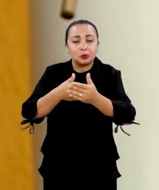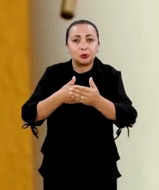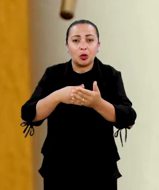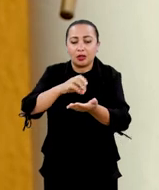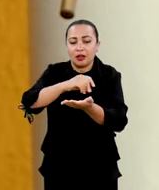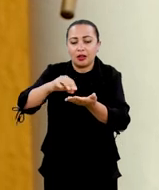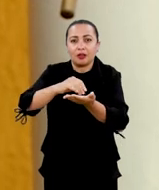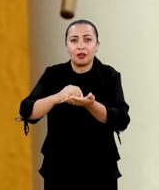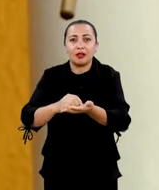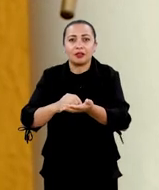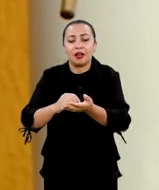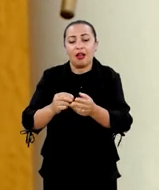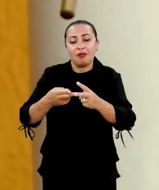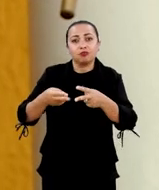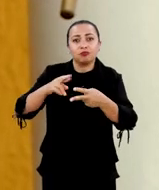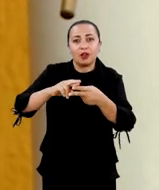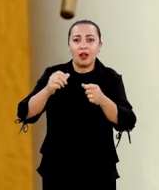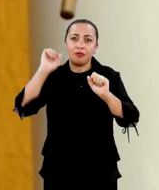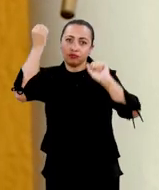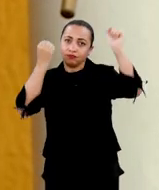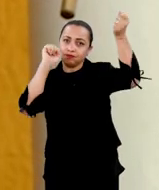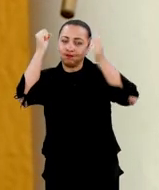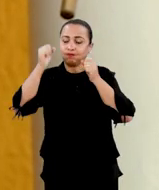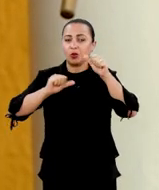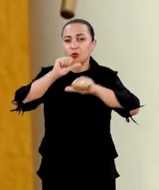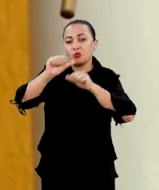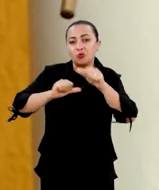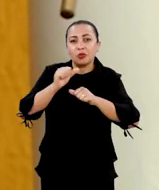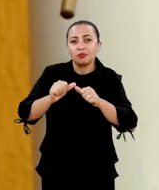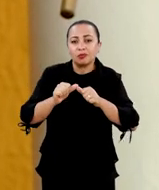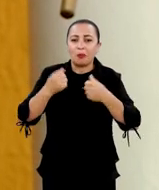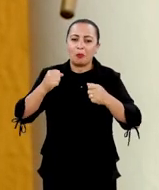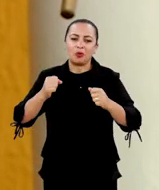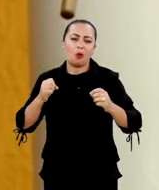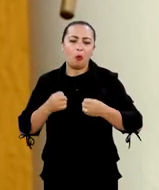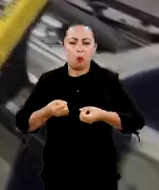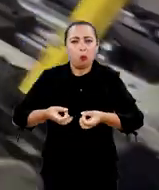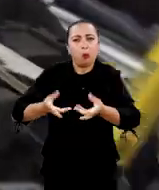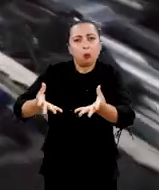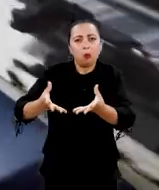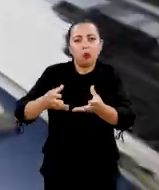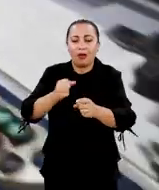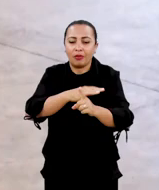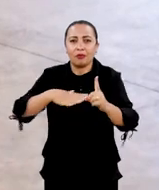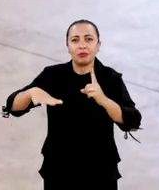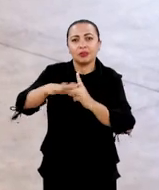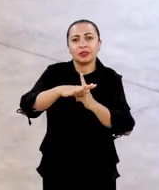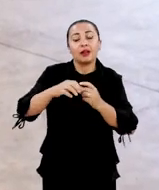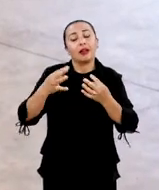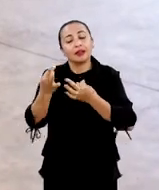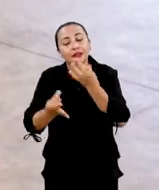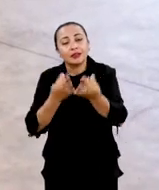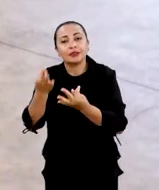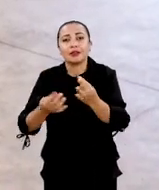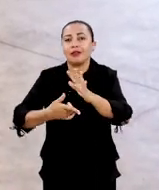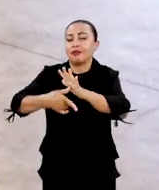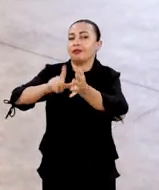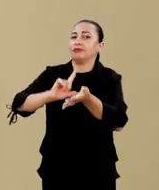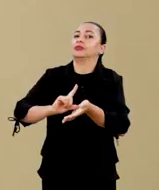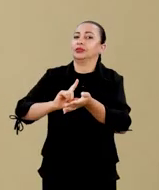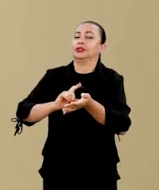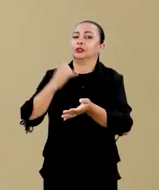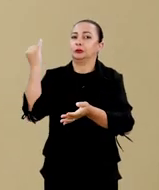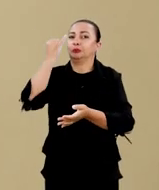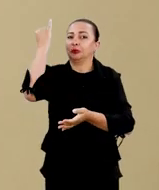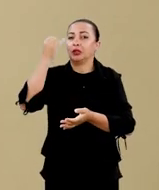esses resíduos produzidos pela indústria possam ser descartados no meio ambiente sem um tratamento prévio. Pensando nisso,